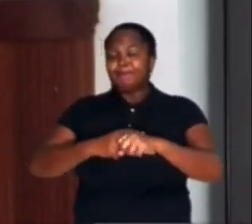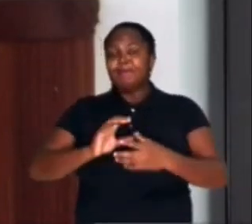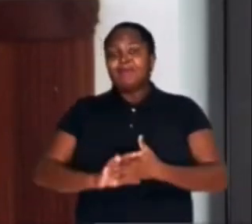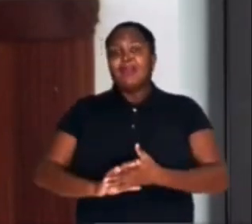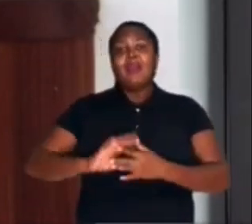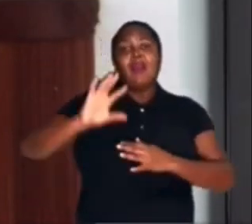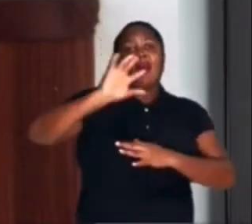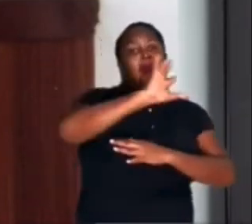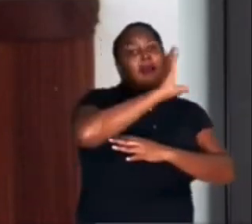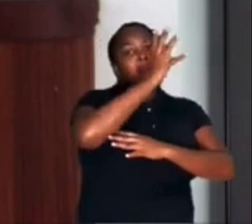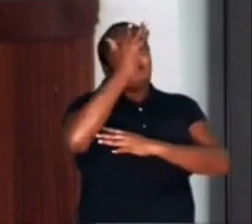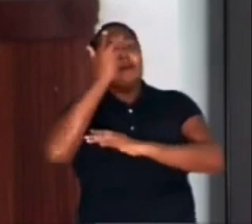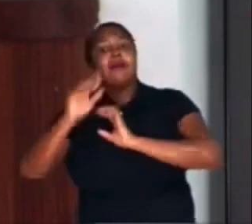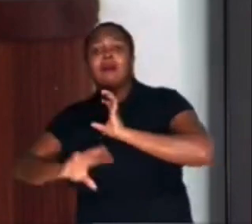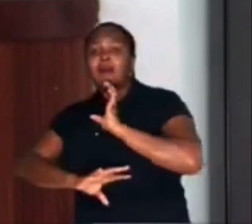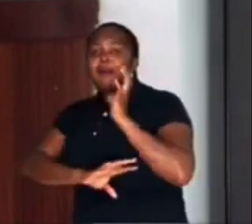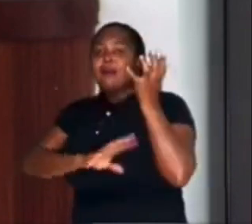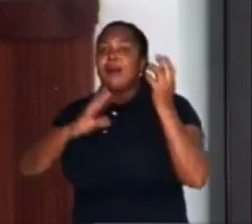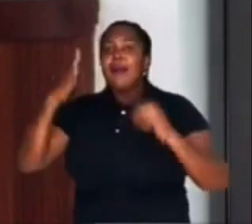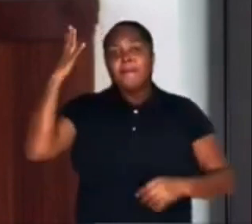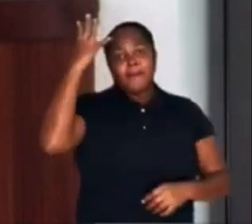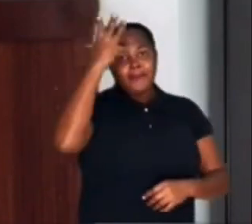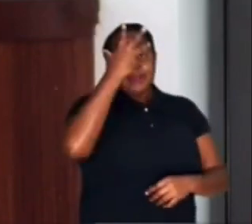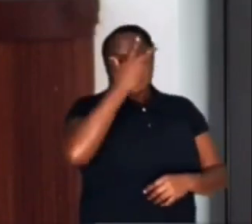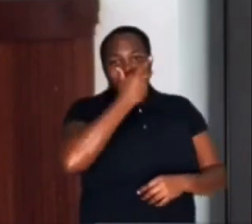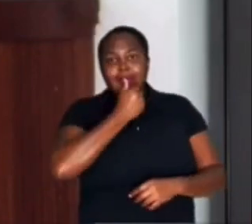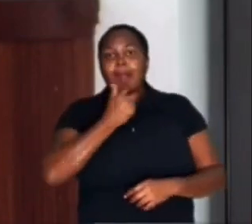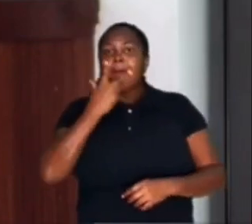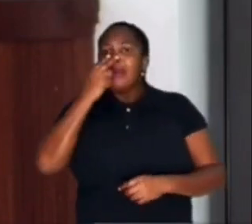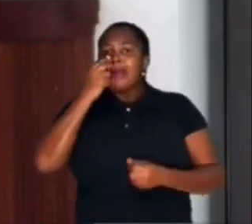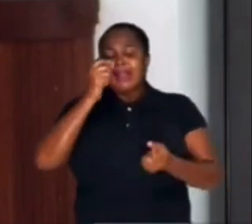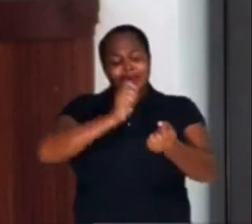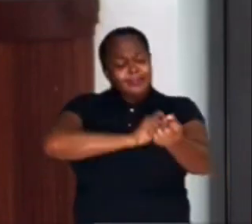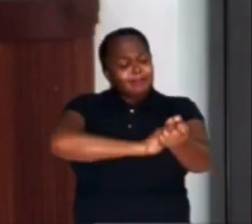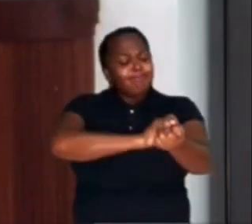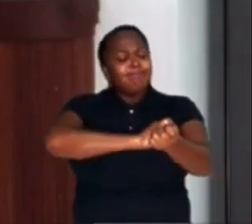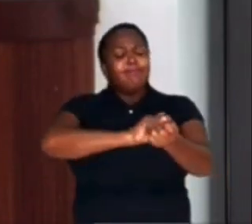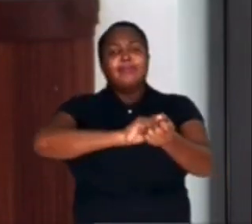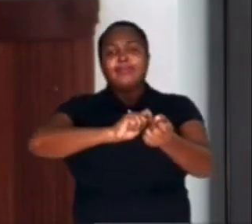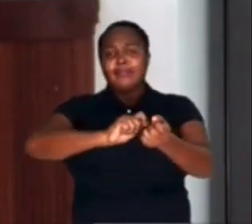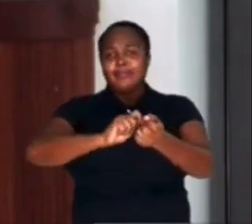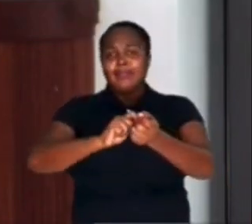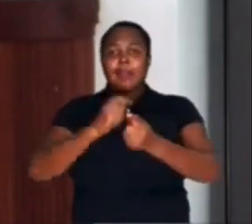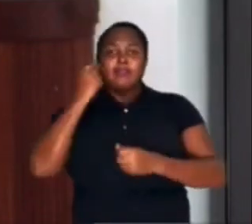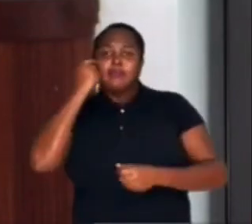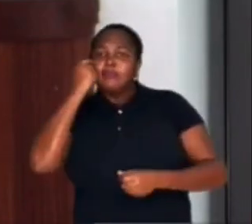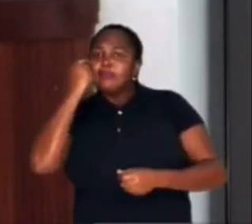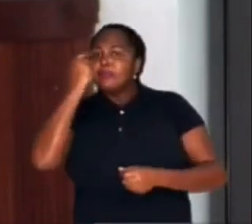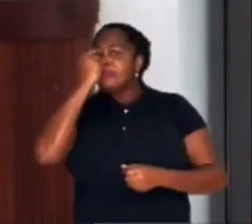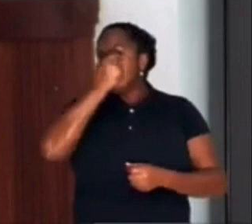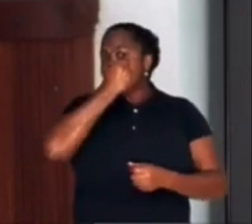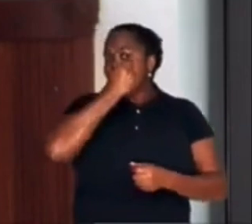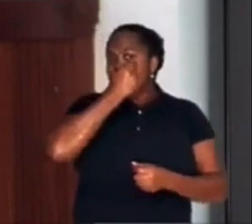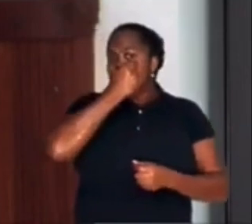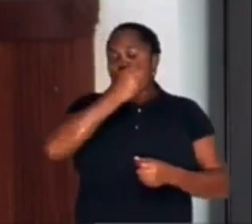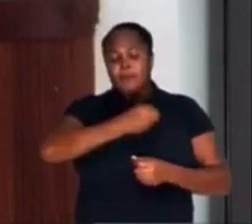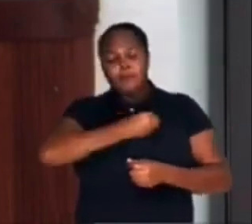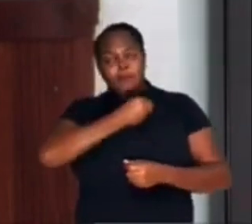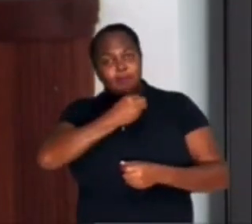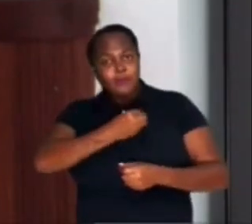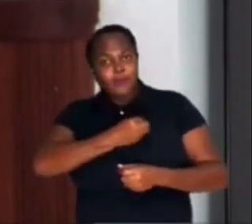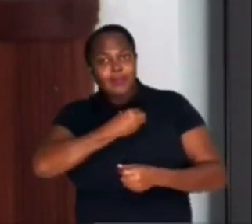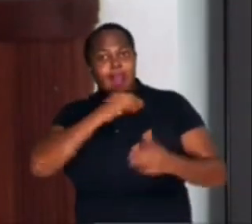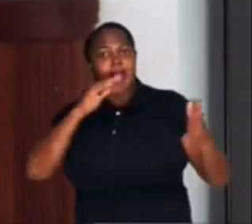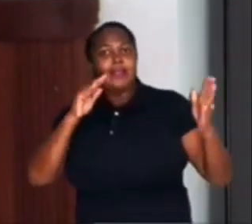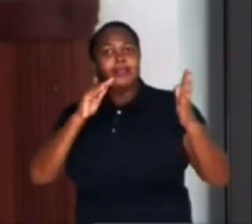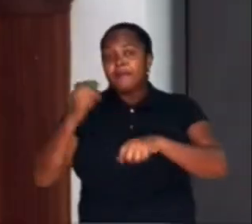Lhéus é uma tatuagem em minhas retinas. Isso me levou a planejar a vida para viver aqui até os últimos dias.